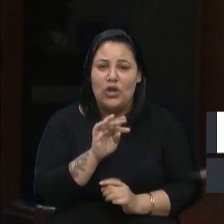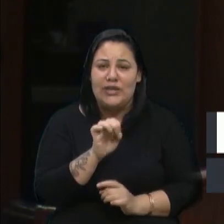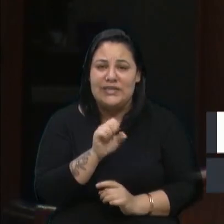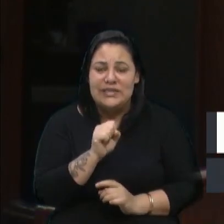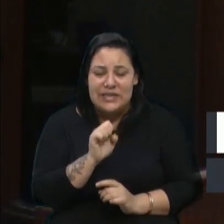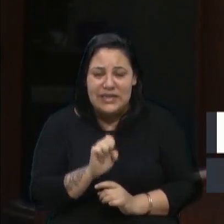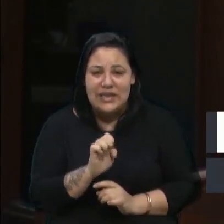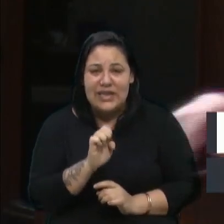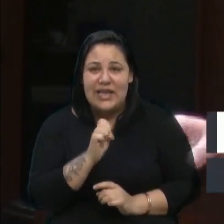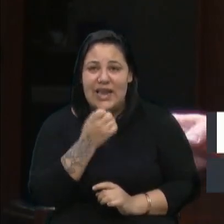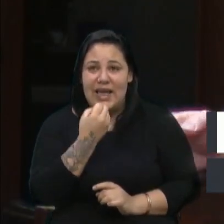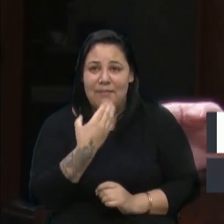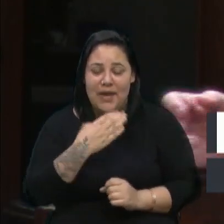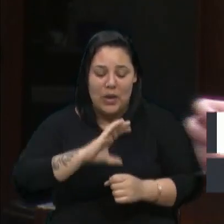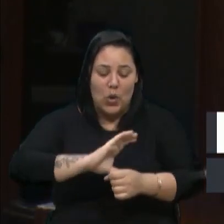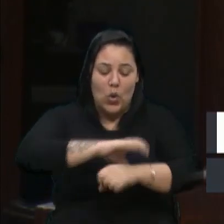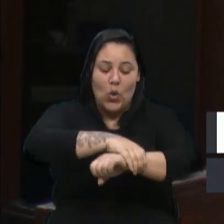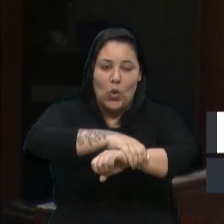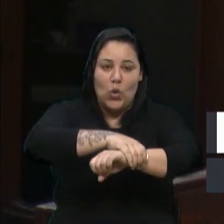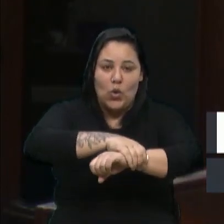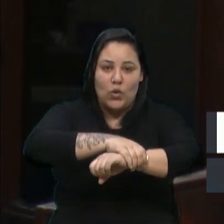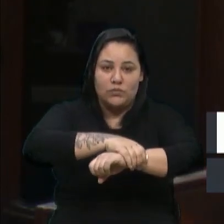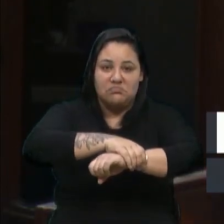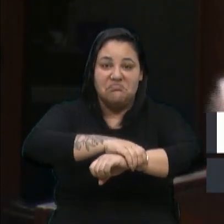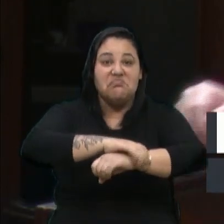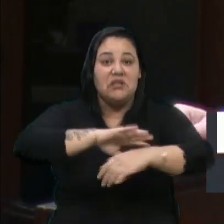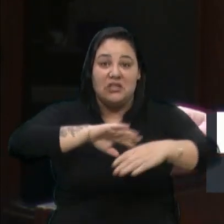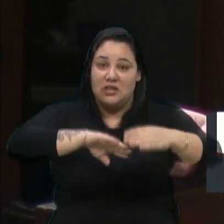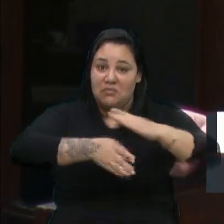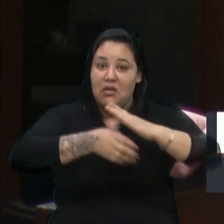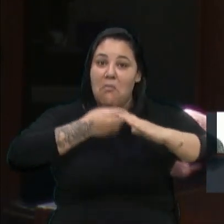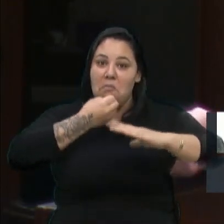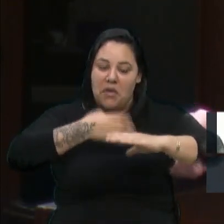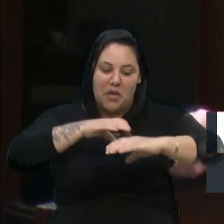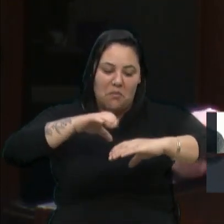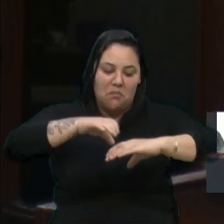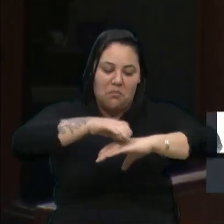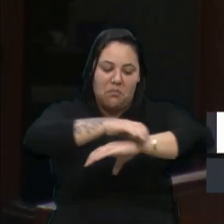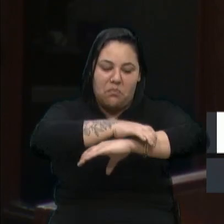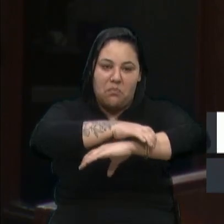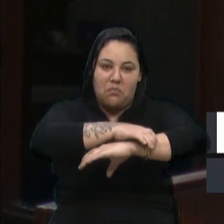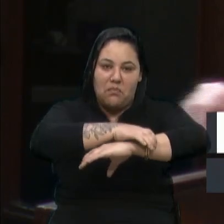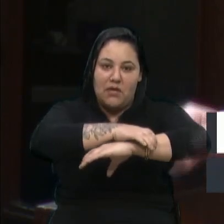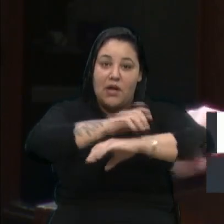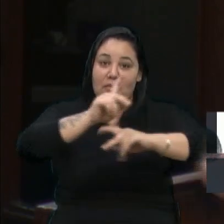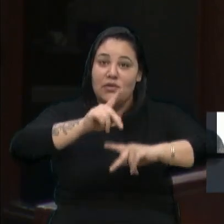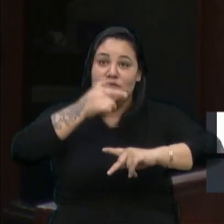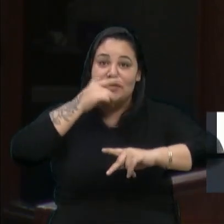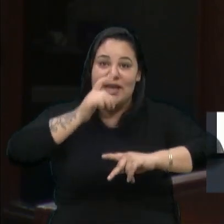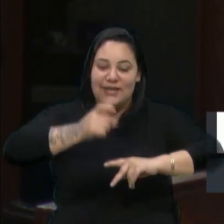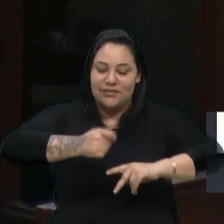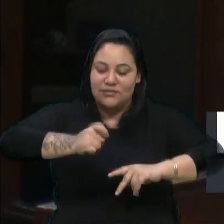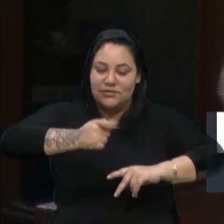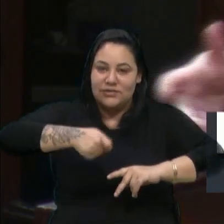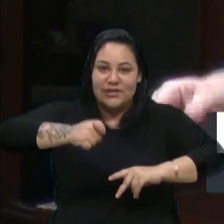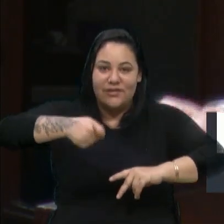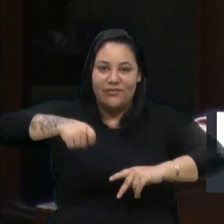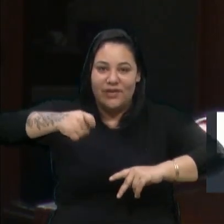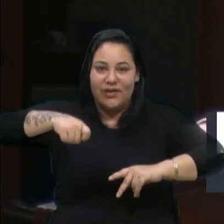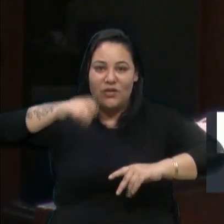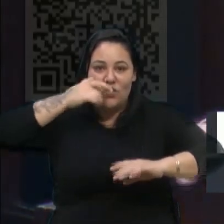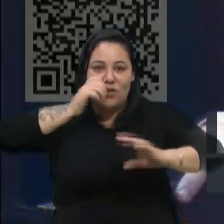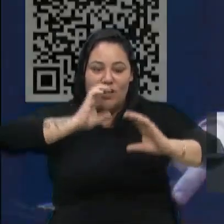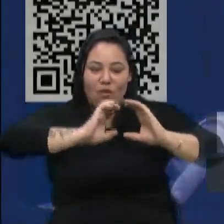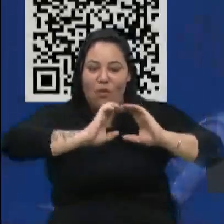acopladas e muito bem aceitas, e as pessoas conseguem escrever, conseguem se comunicar, enfim,